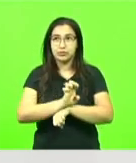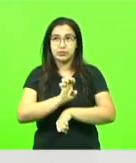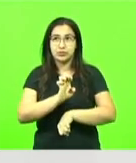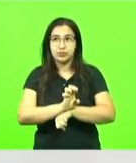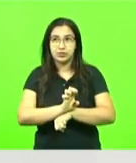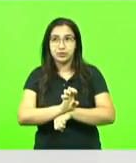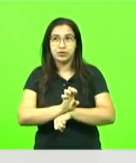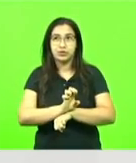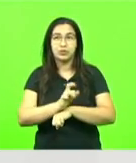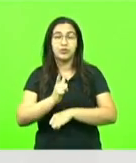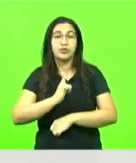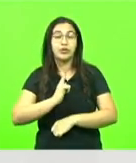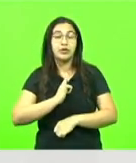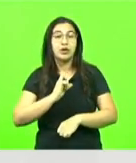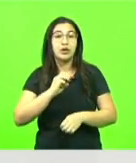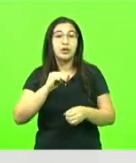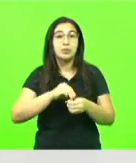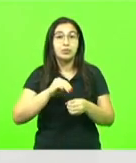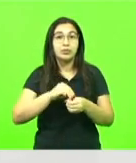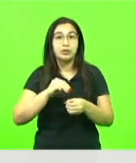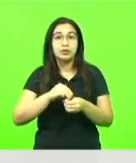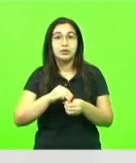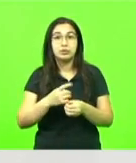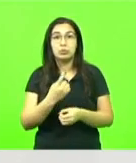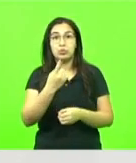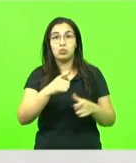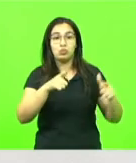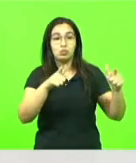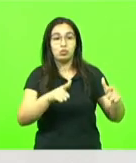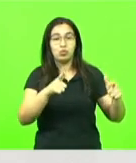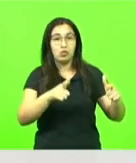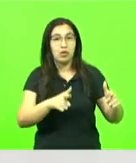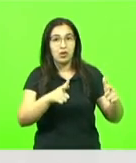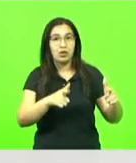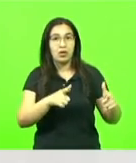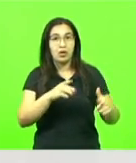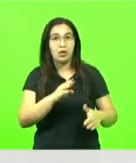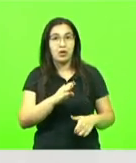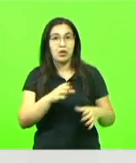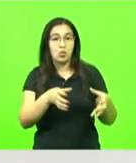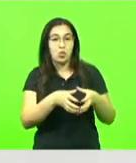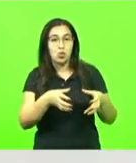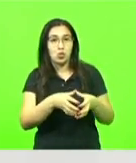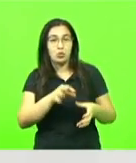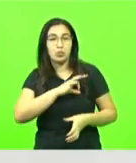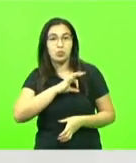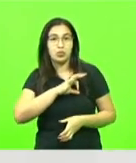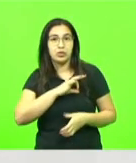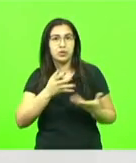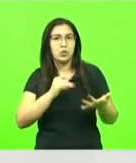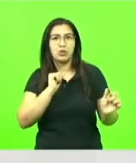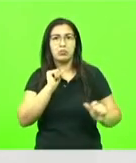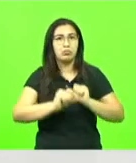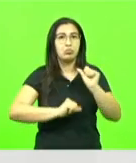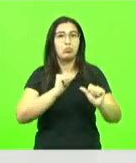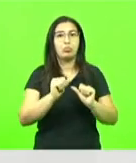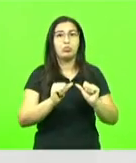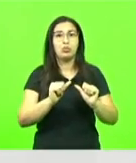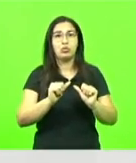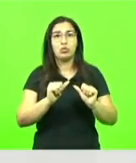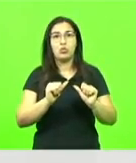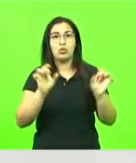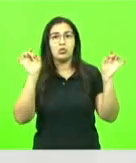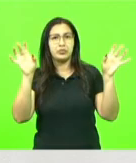Tem município que tinha um batalhão, foi transformado em companhia. Tem um município que tinha companhia, foi transformado em guarnição